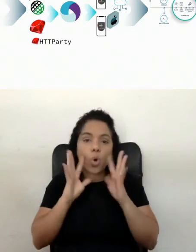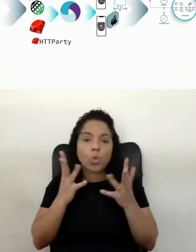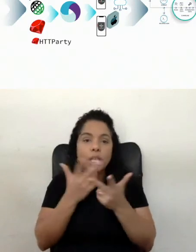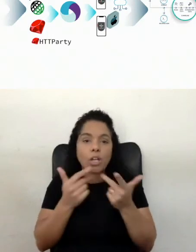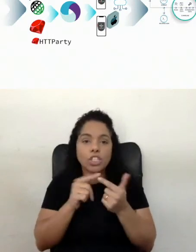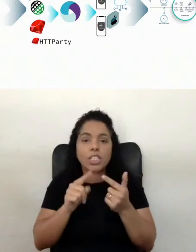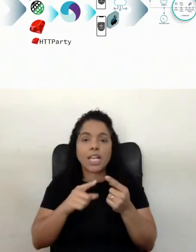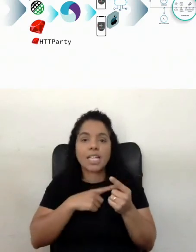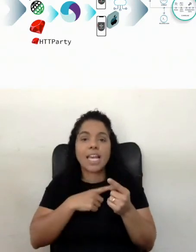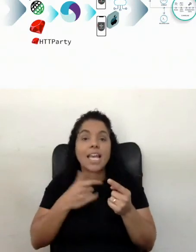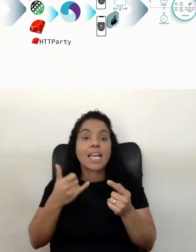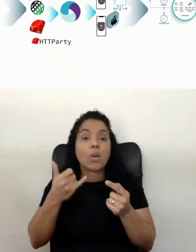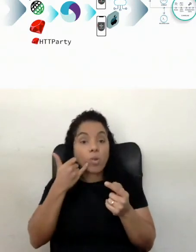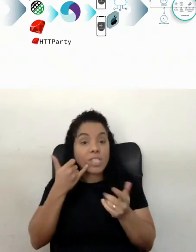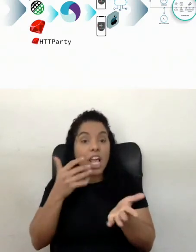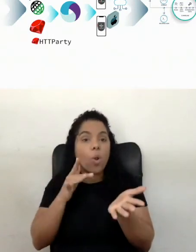com celulares reais